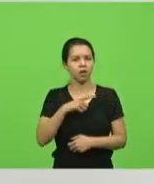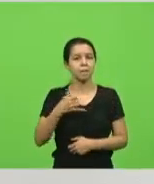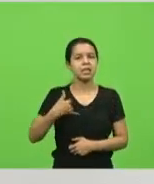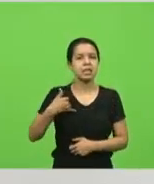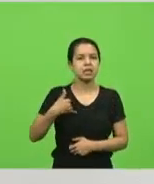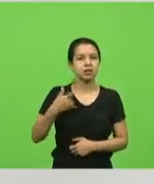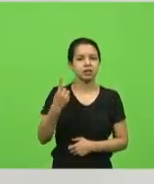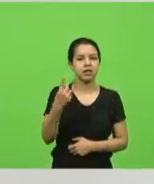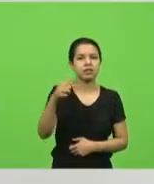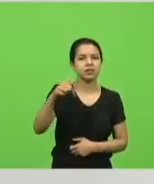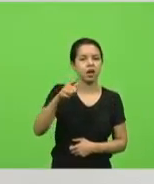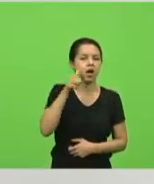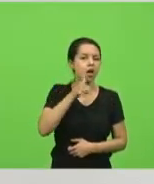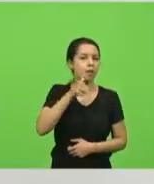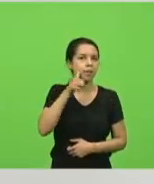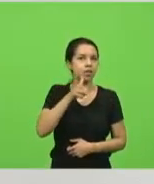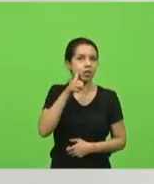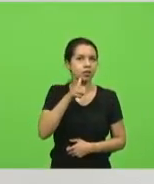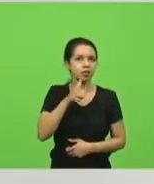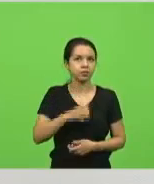18, 17 anos. E a menina tinha,